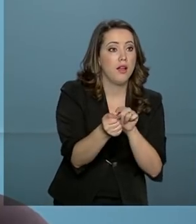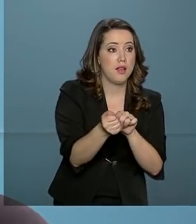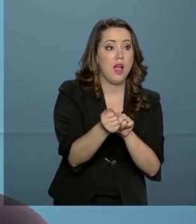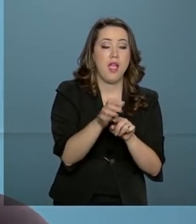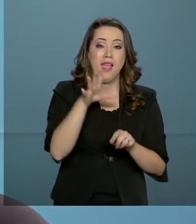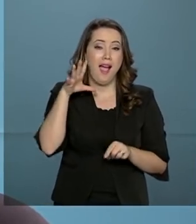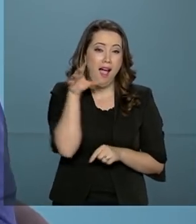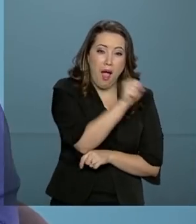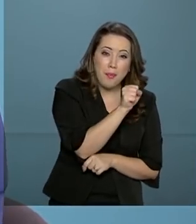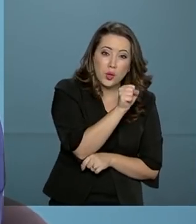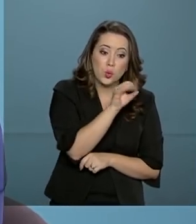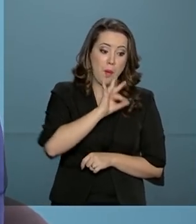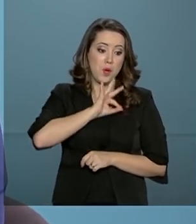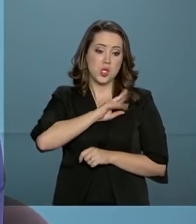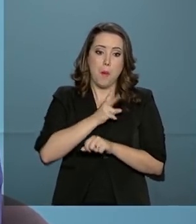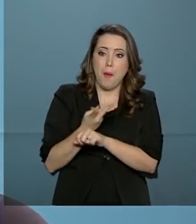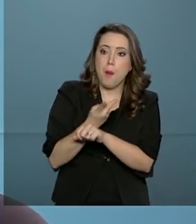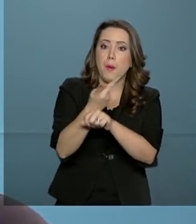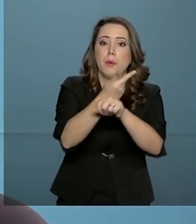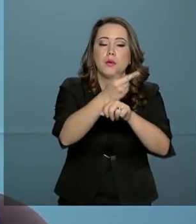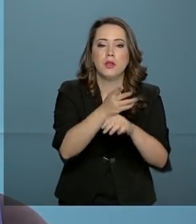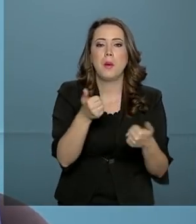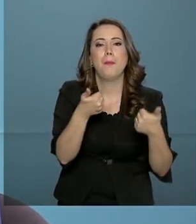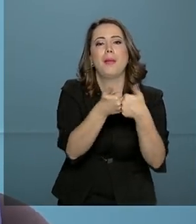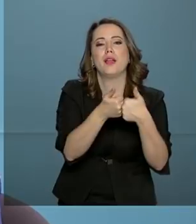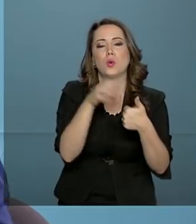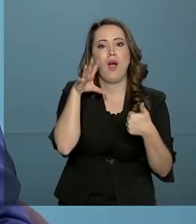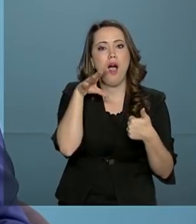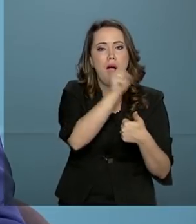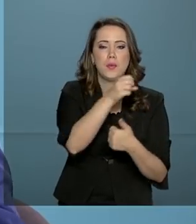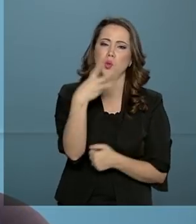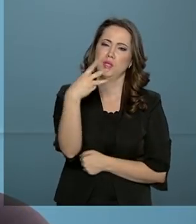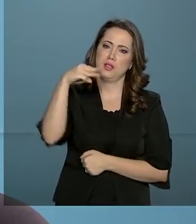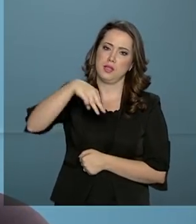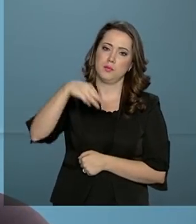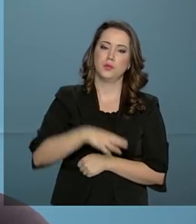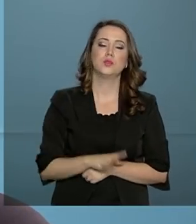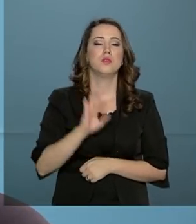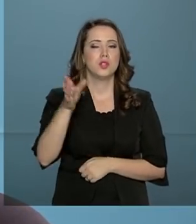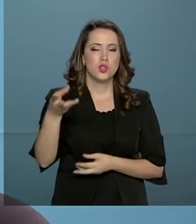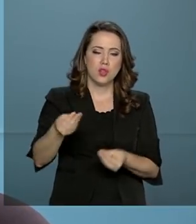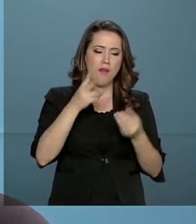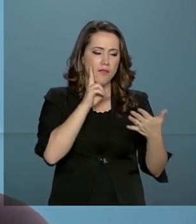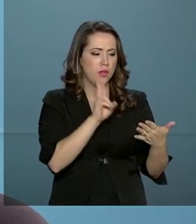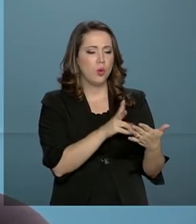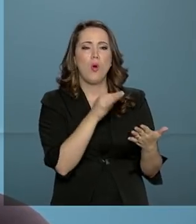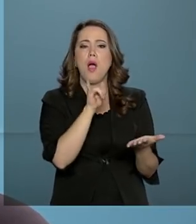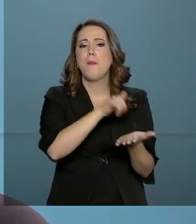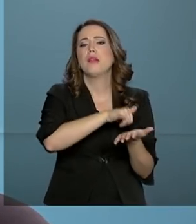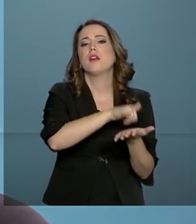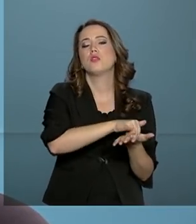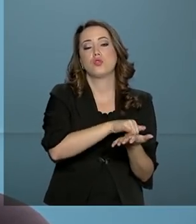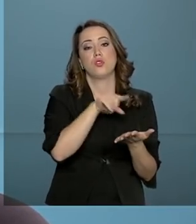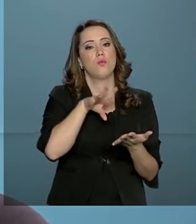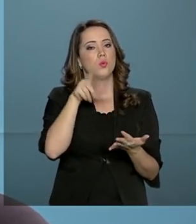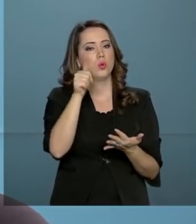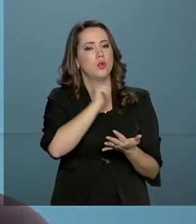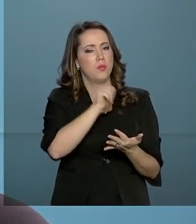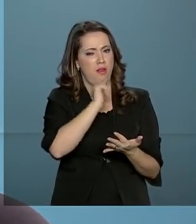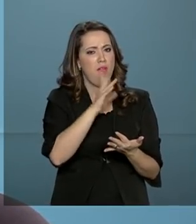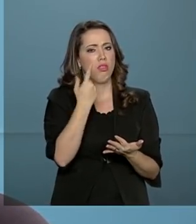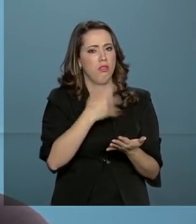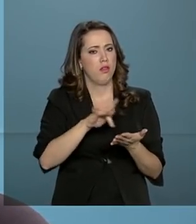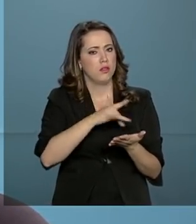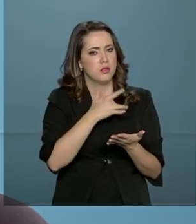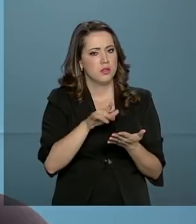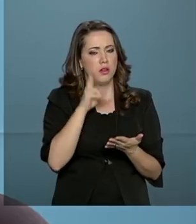dela. Mas a gente já está encontrando aplicativos de celulares que estão sendo apresentados para nós. Toda mulher tem um celular. Ela ter um aplicativo